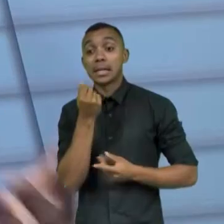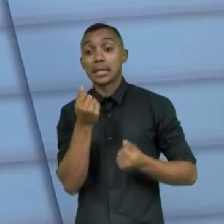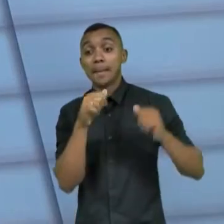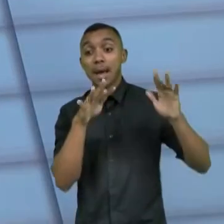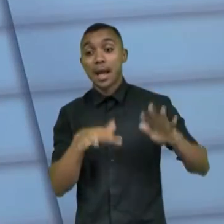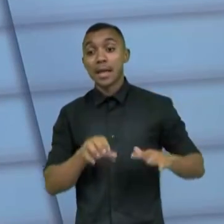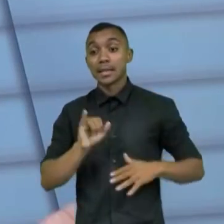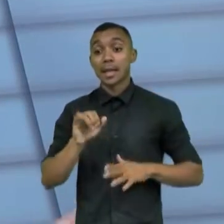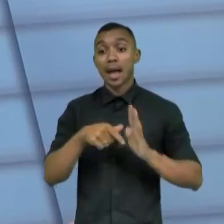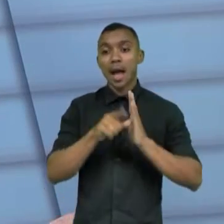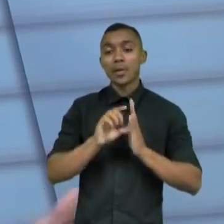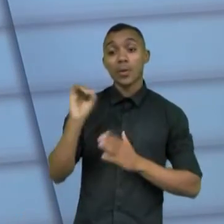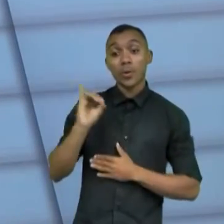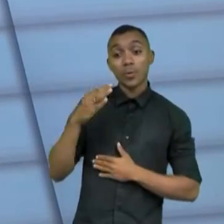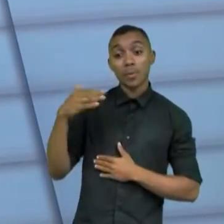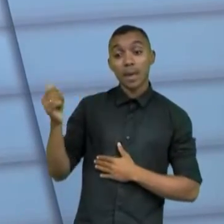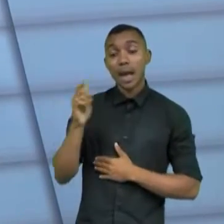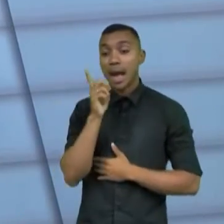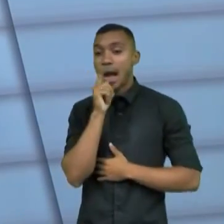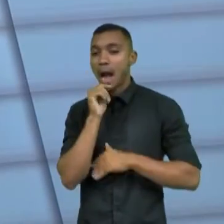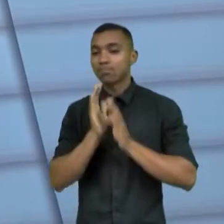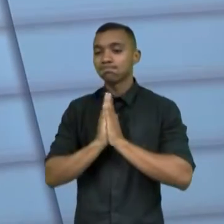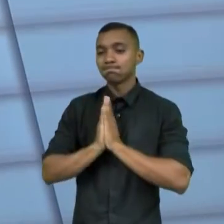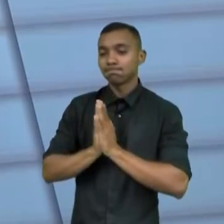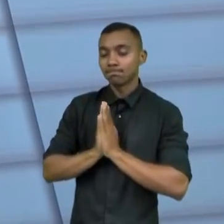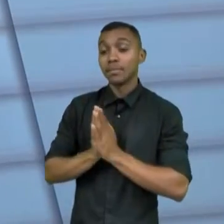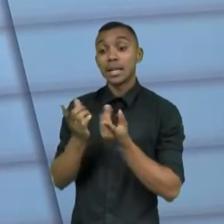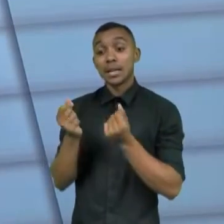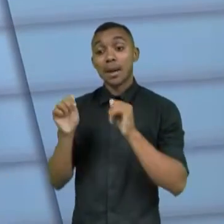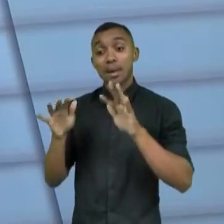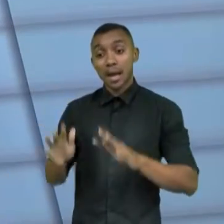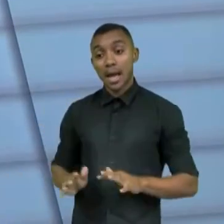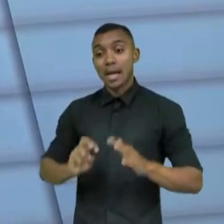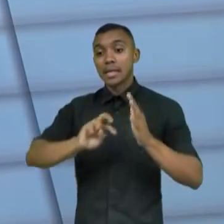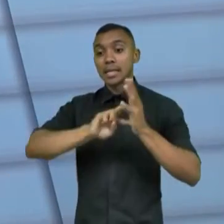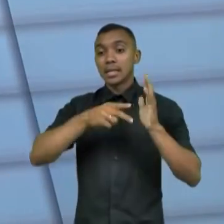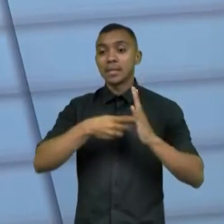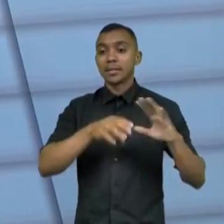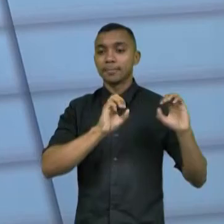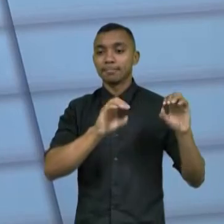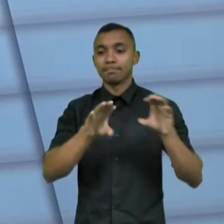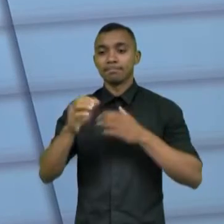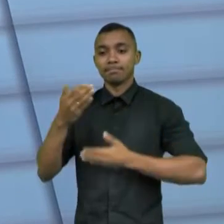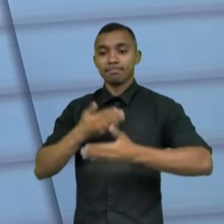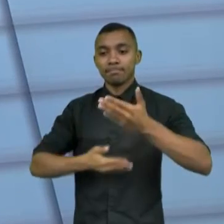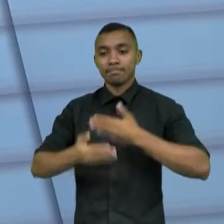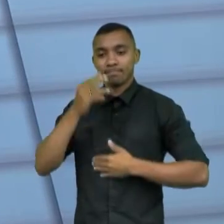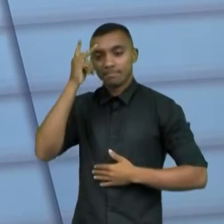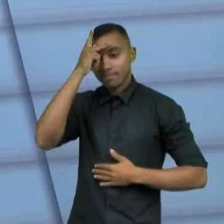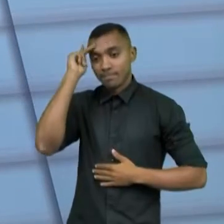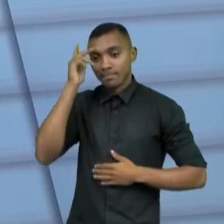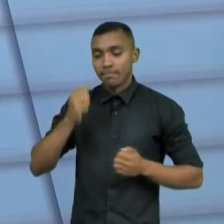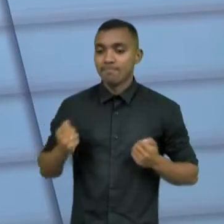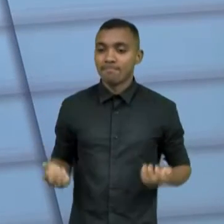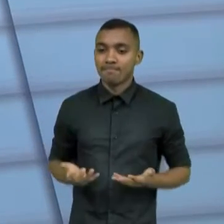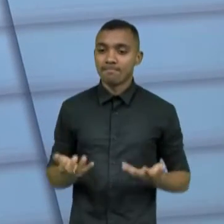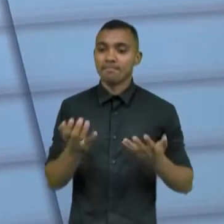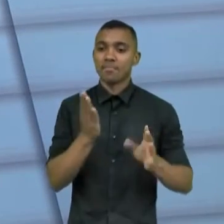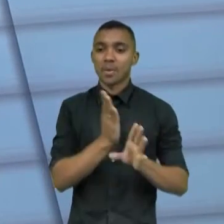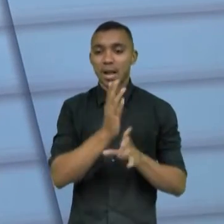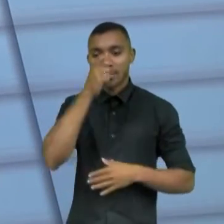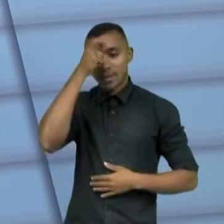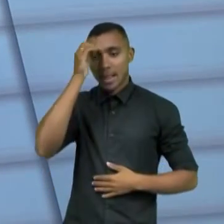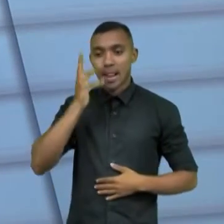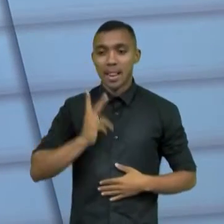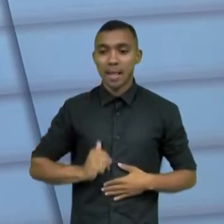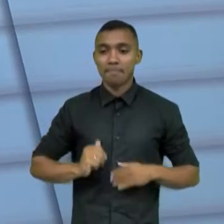atendente, oi, tudo bem? Uma água, favor, ela fica mais barata ainda. Então, são formas educadas de educar, de tocar as pessoas e estimular o resgate do senso de humanidade.